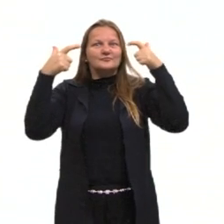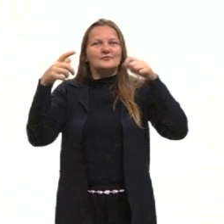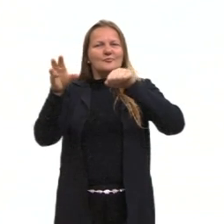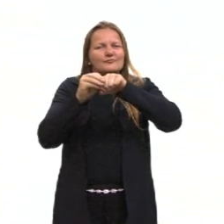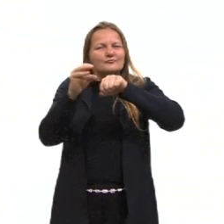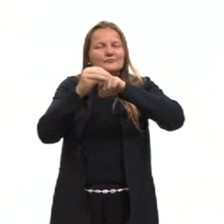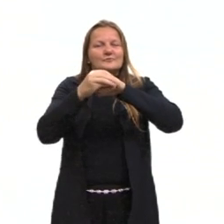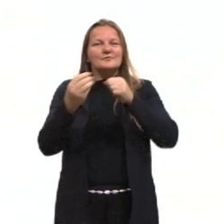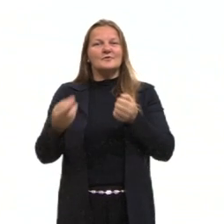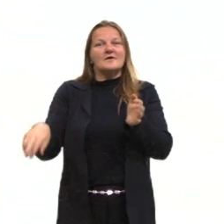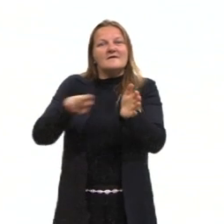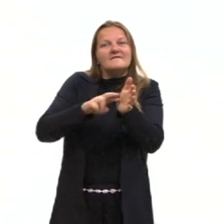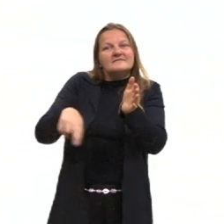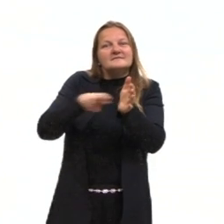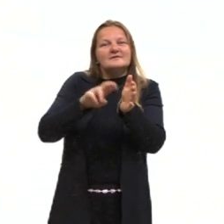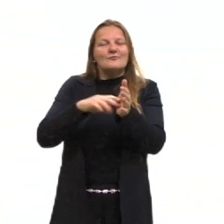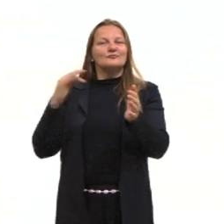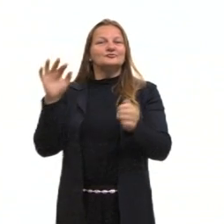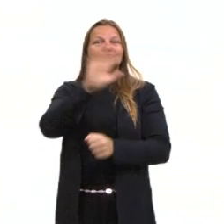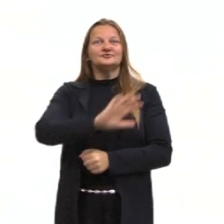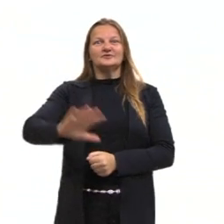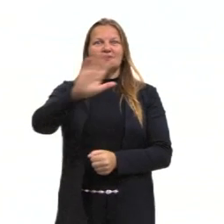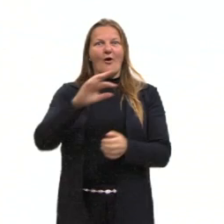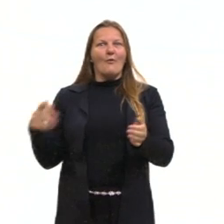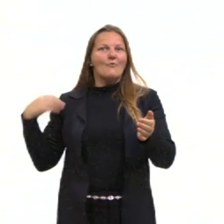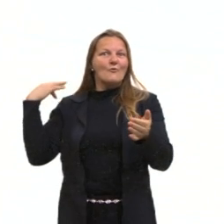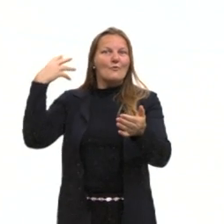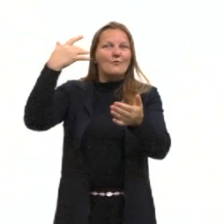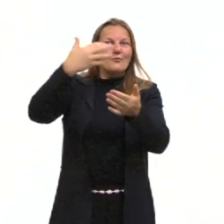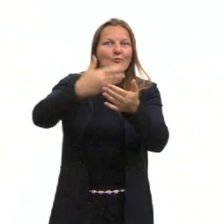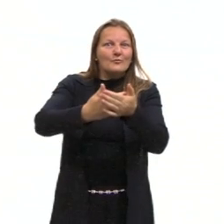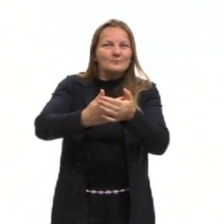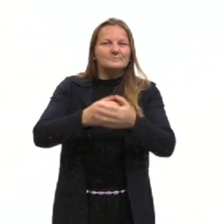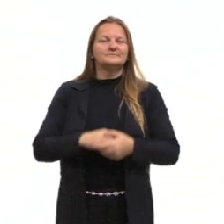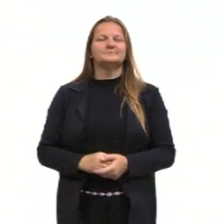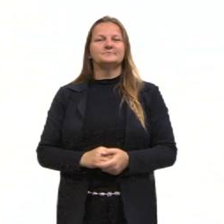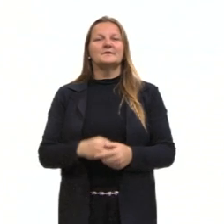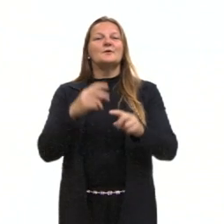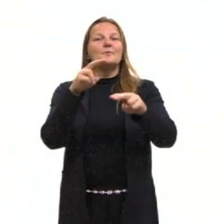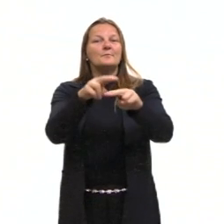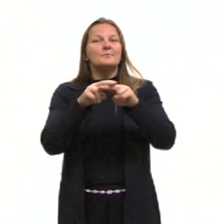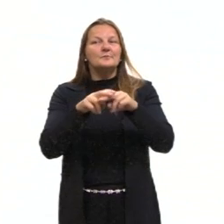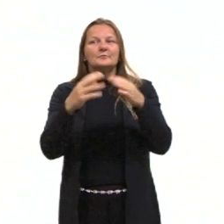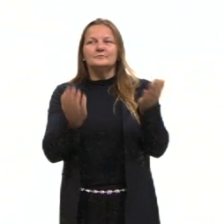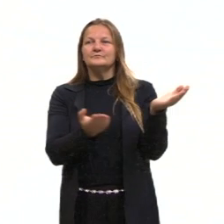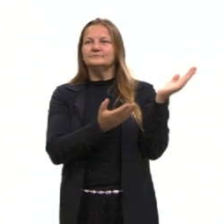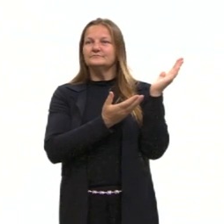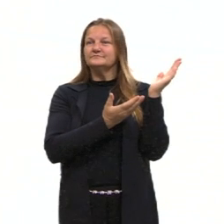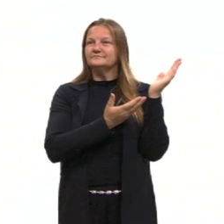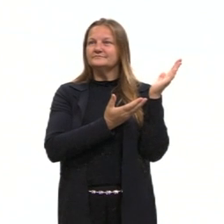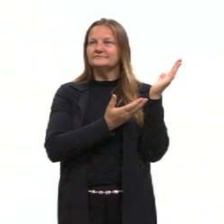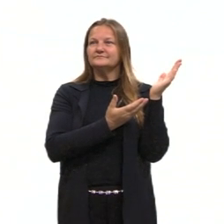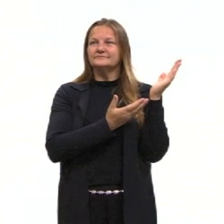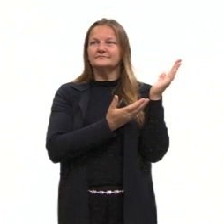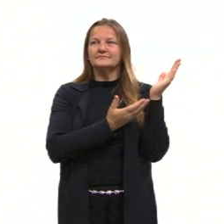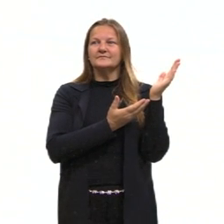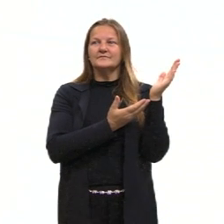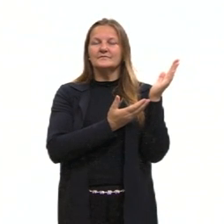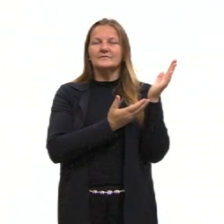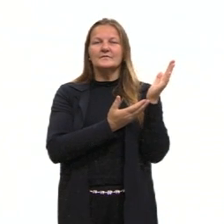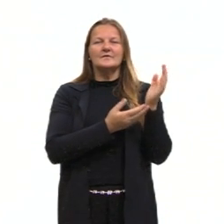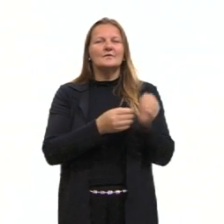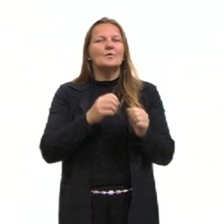uma revisada num geral, né? Para isso, então, nós temos questões do ENEM e hoje nós vamos